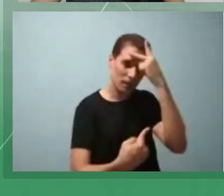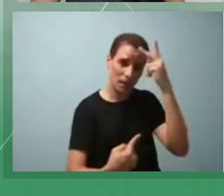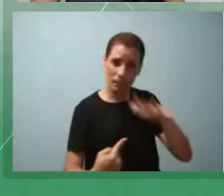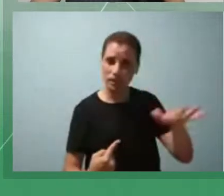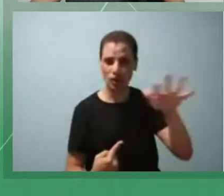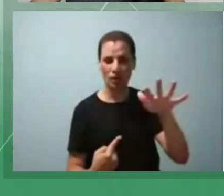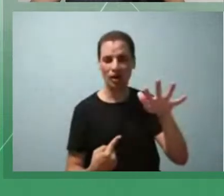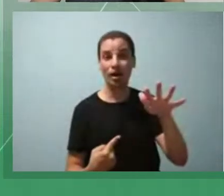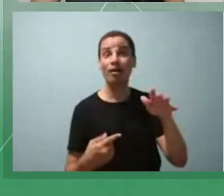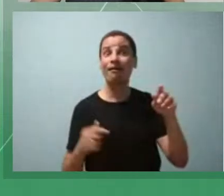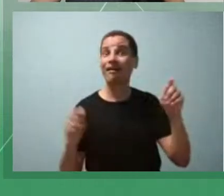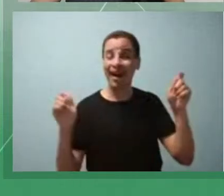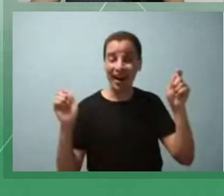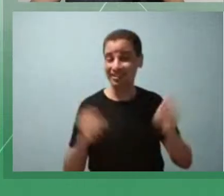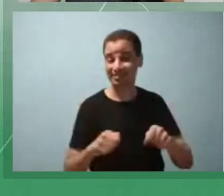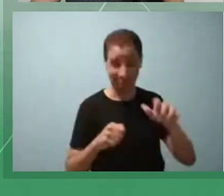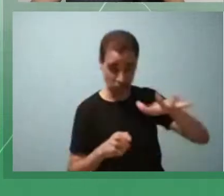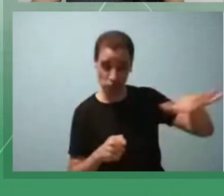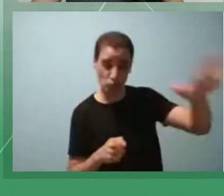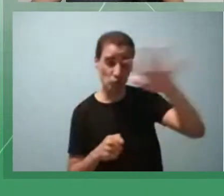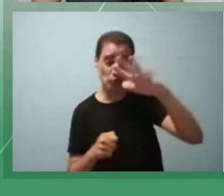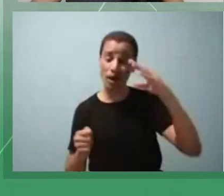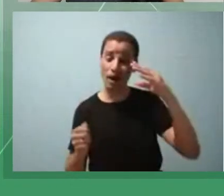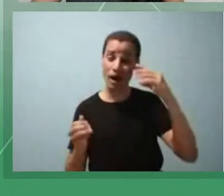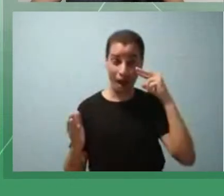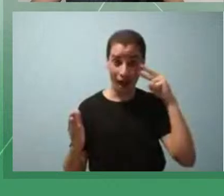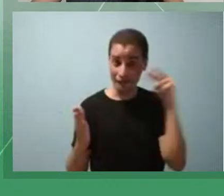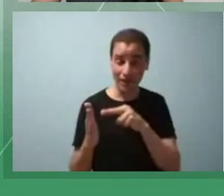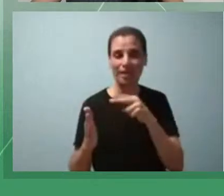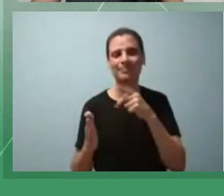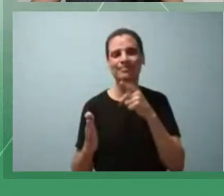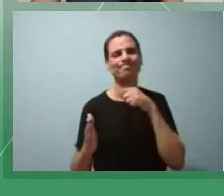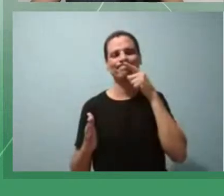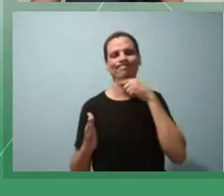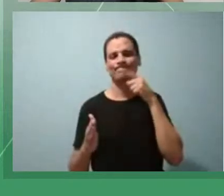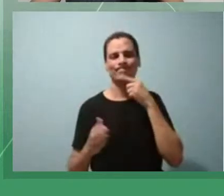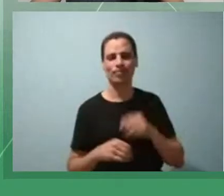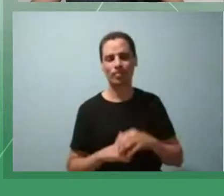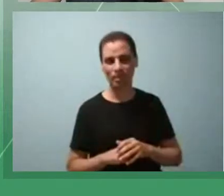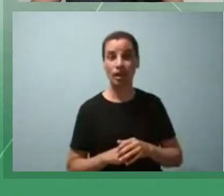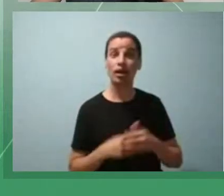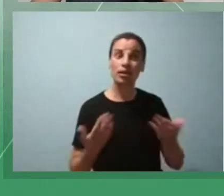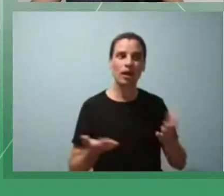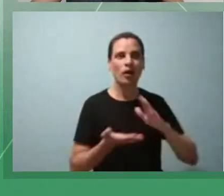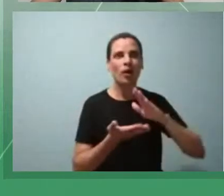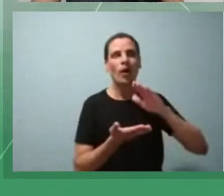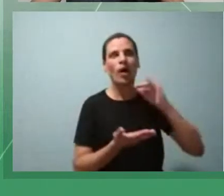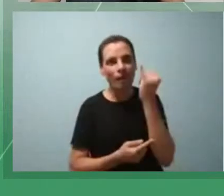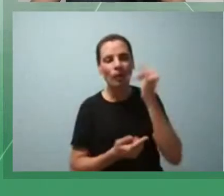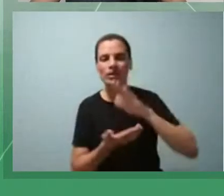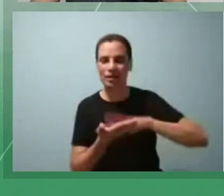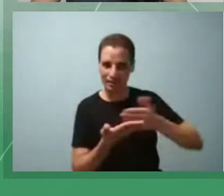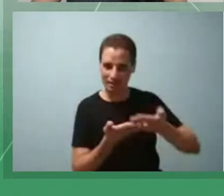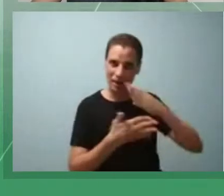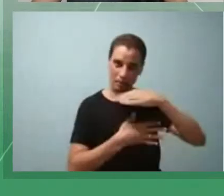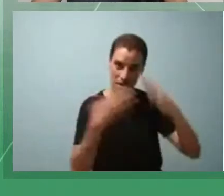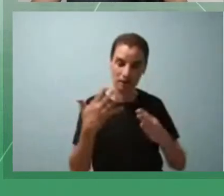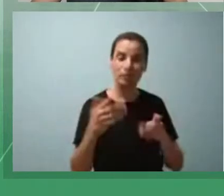aplicável a todos. A importância da legenda, importância do intérprete de livros, a importância do uso de imagens,